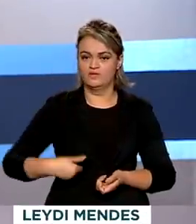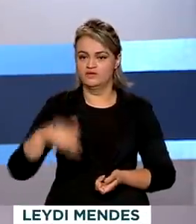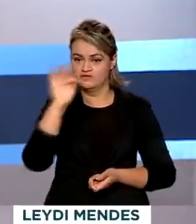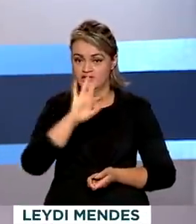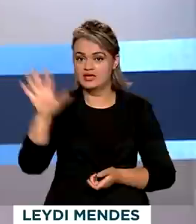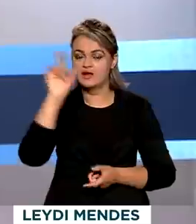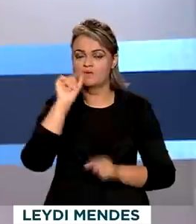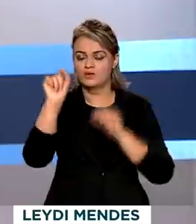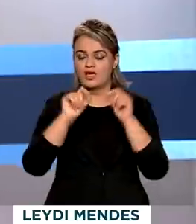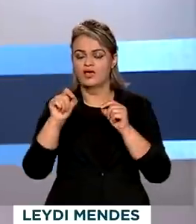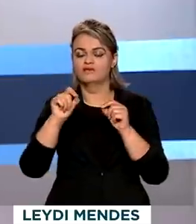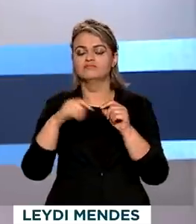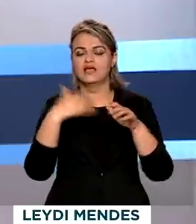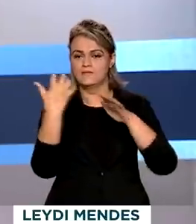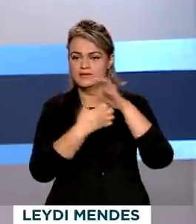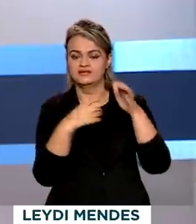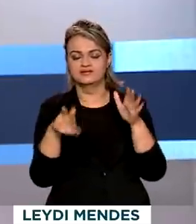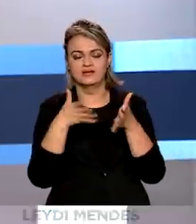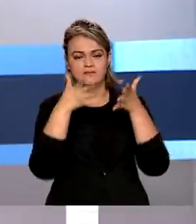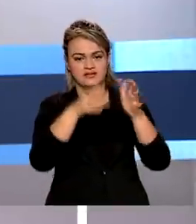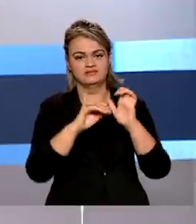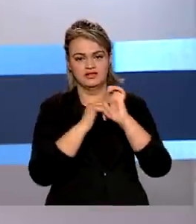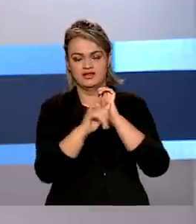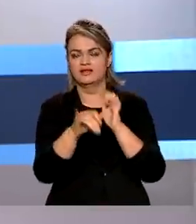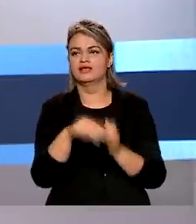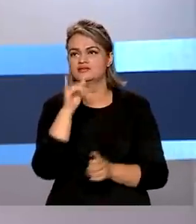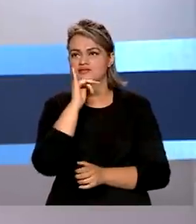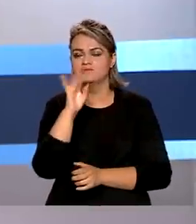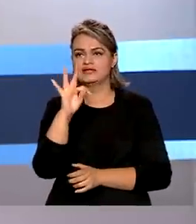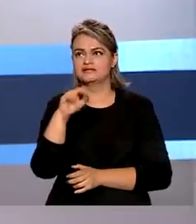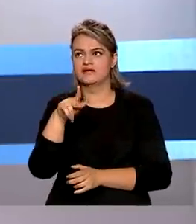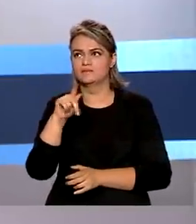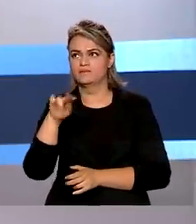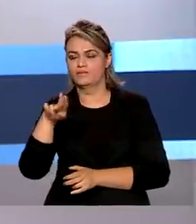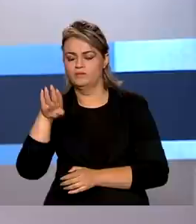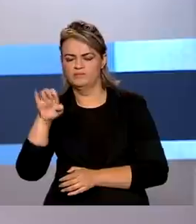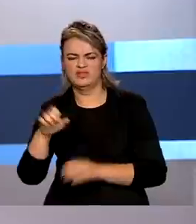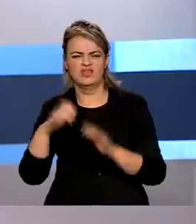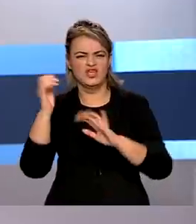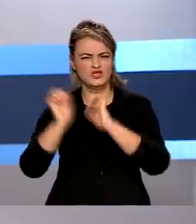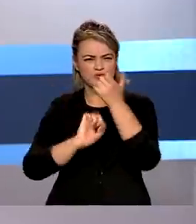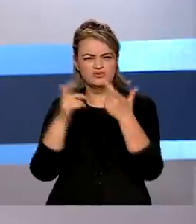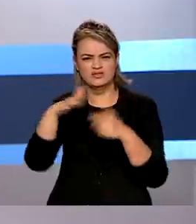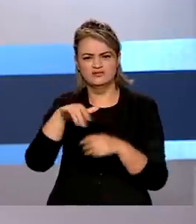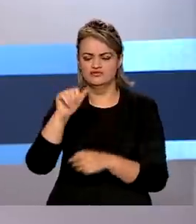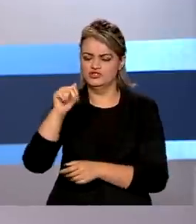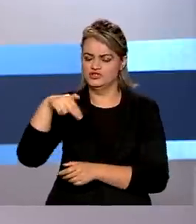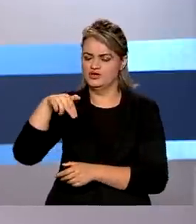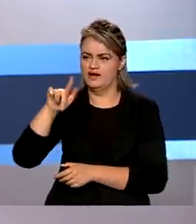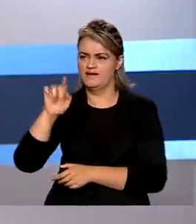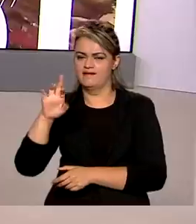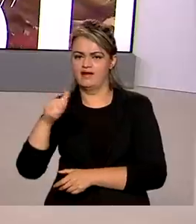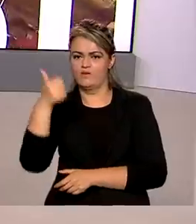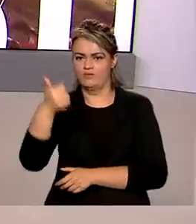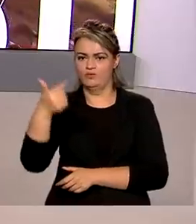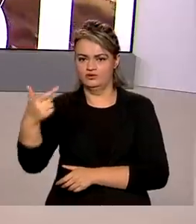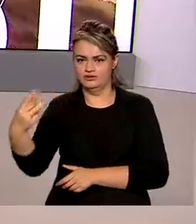empresas que fazem parte da Eletrobras, a Itaipub Nacional e as usinas nucleares de Angra 1, 2 e 3.